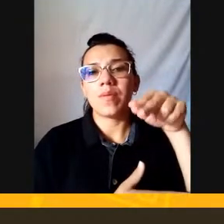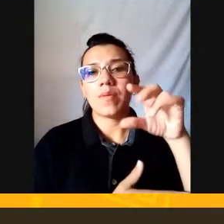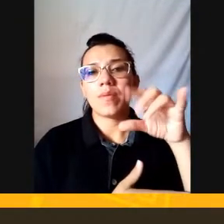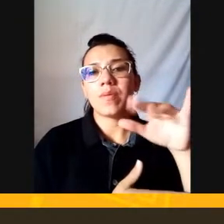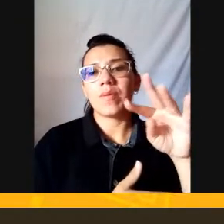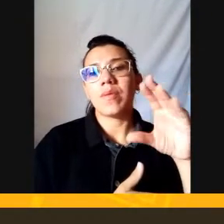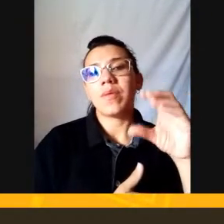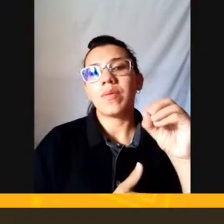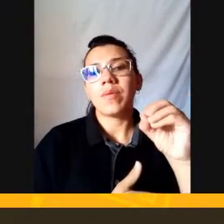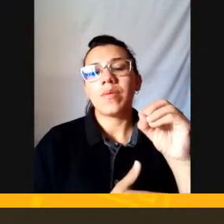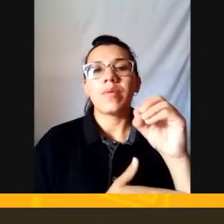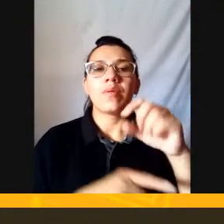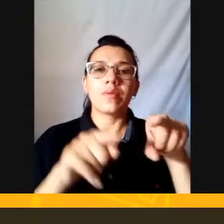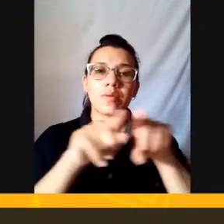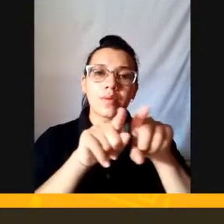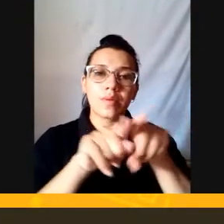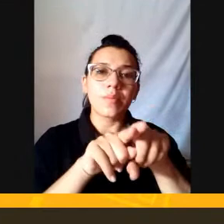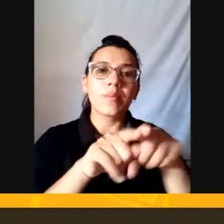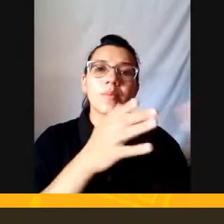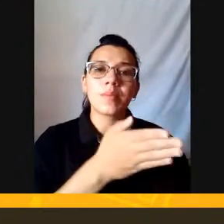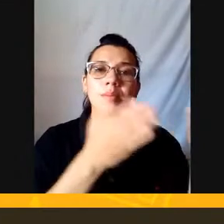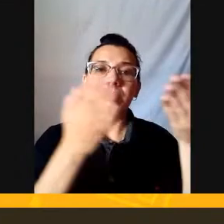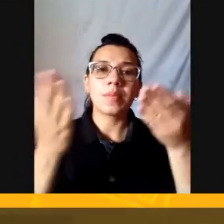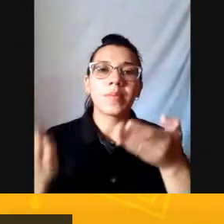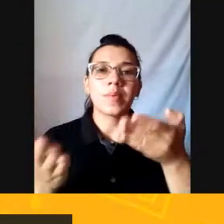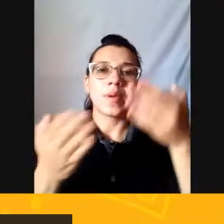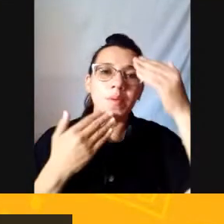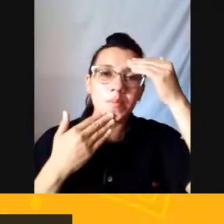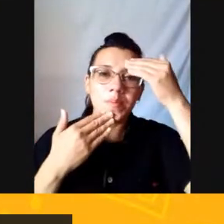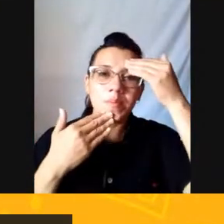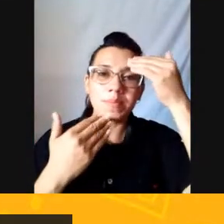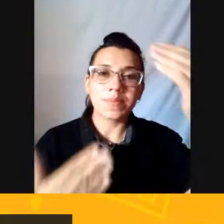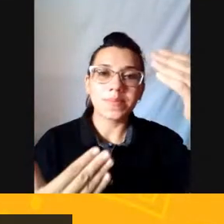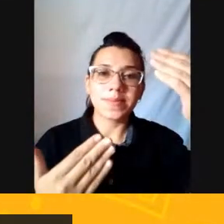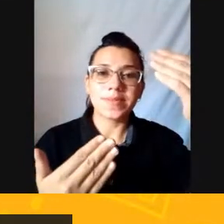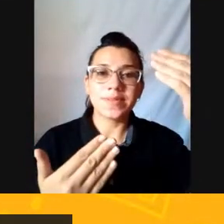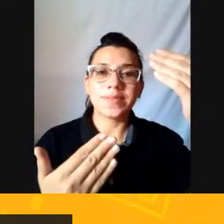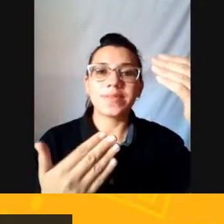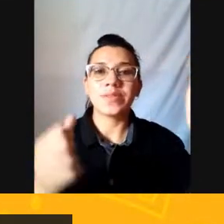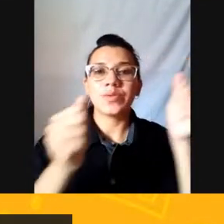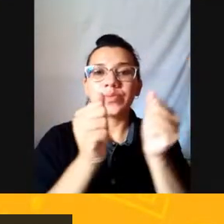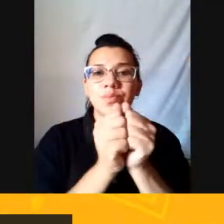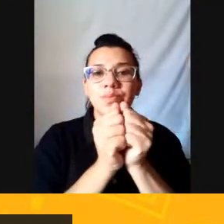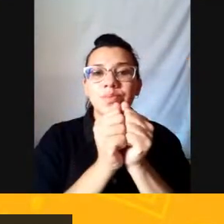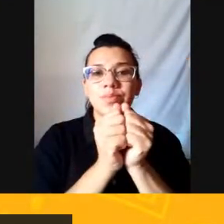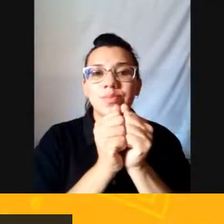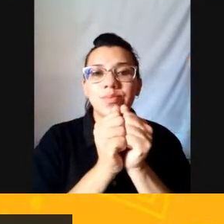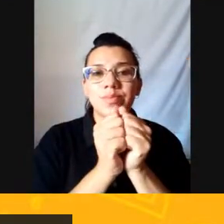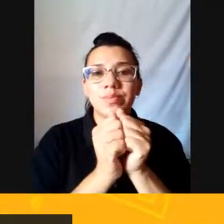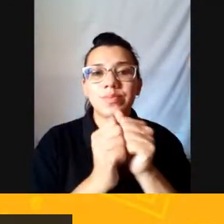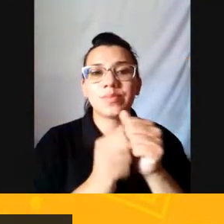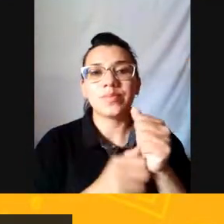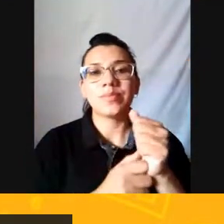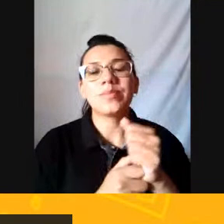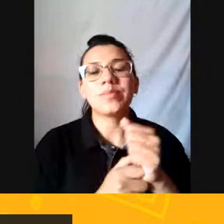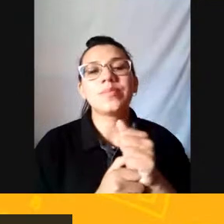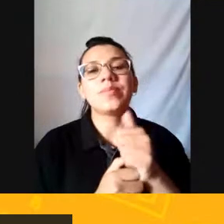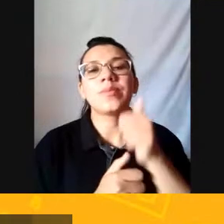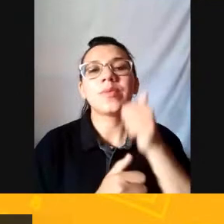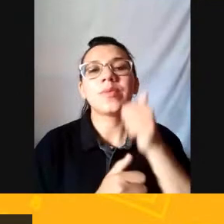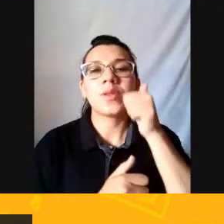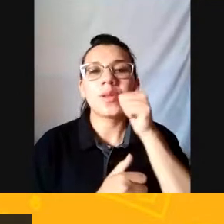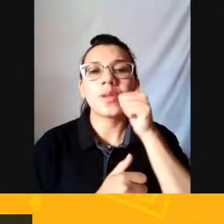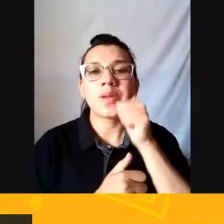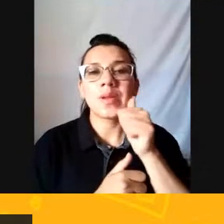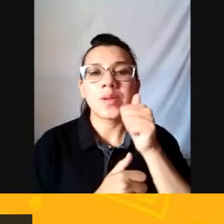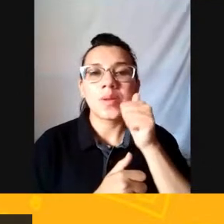Muito obrigado Benaia Que bom Que massa Que está com a gente A Naira Bom dia Naira Luzani Que a gente já deu Bom